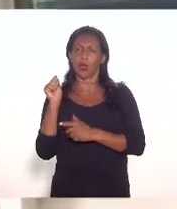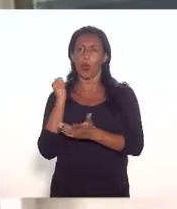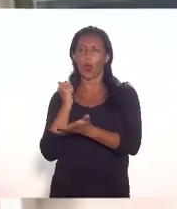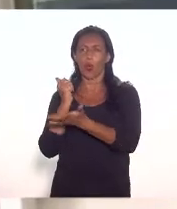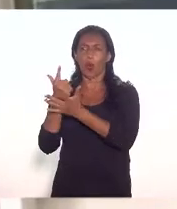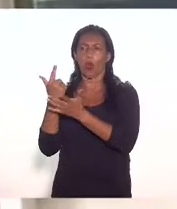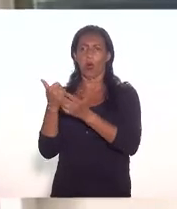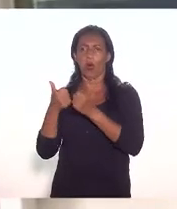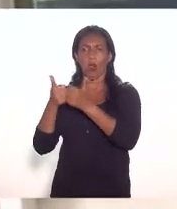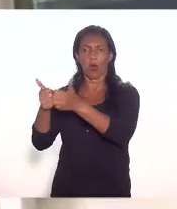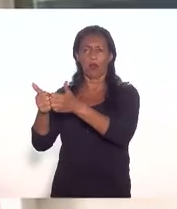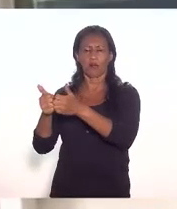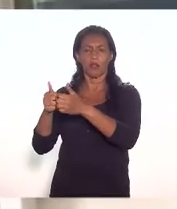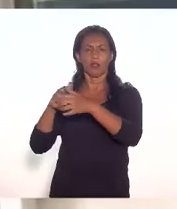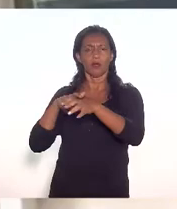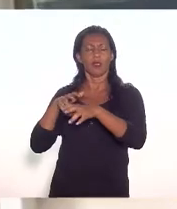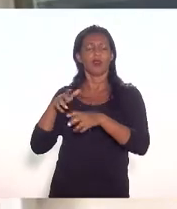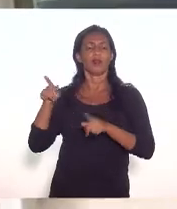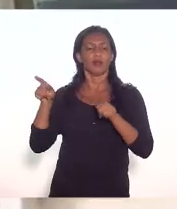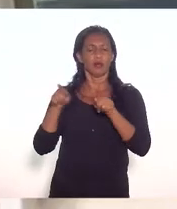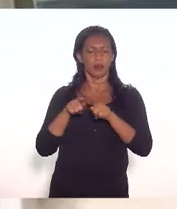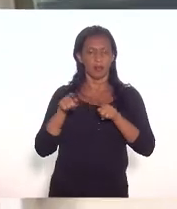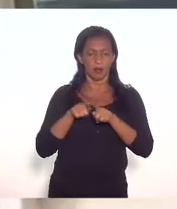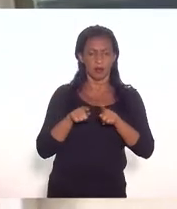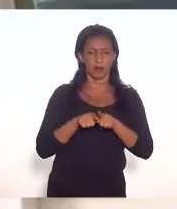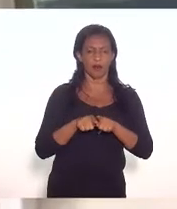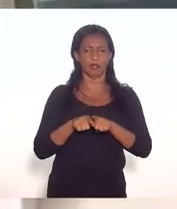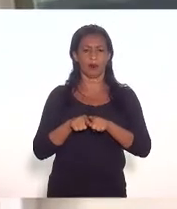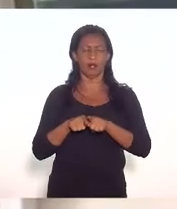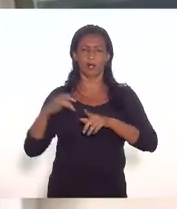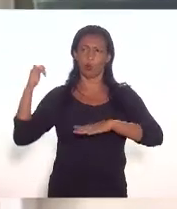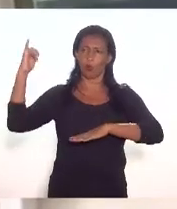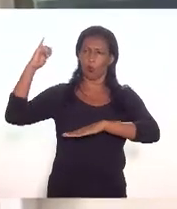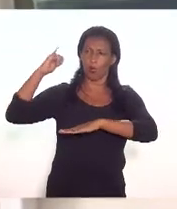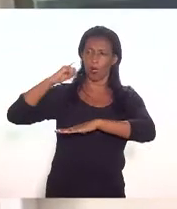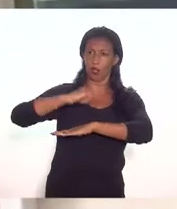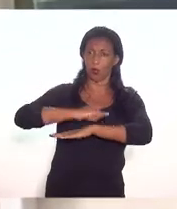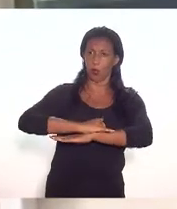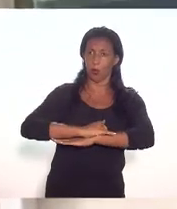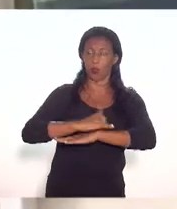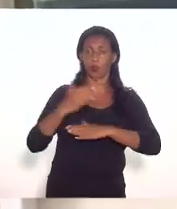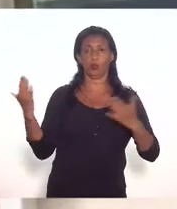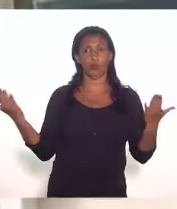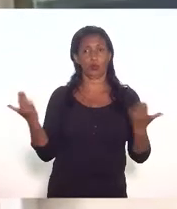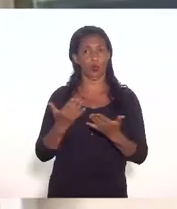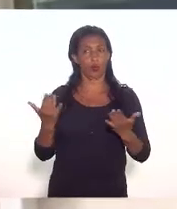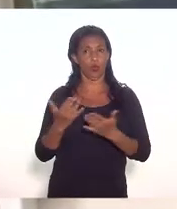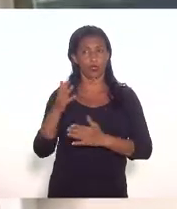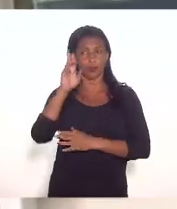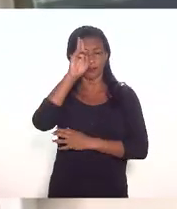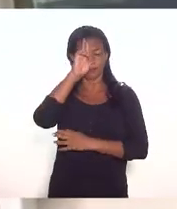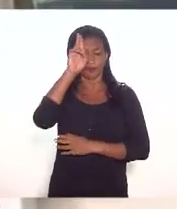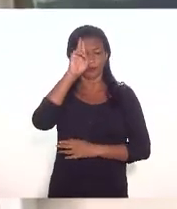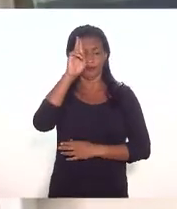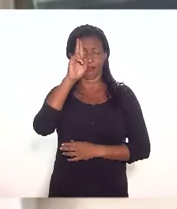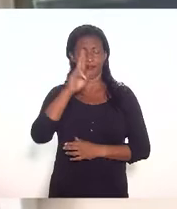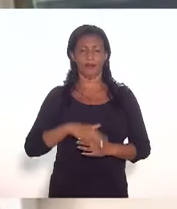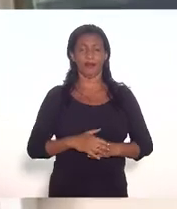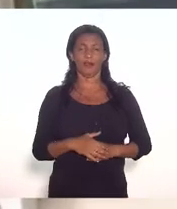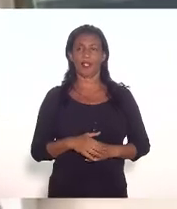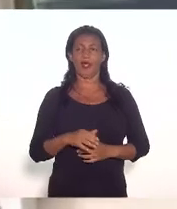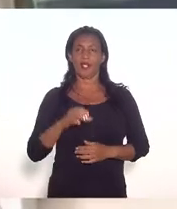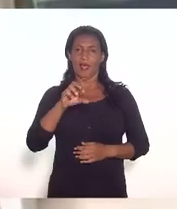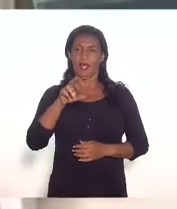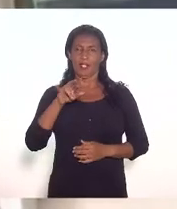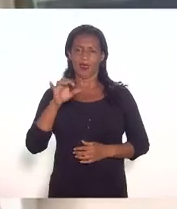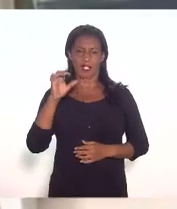é claro para todos mas o o aeroporto internacional hoje ele é responsável ou melhor pré-crise